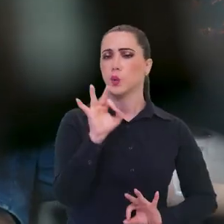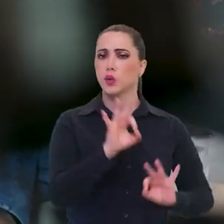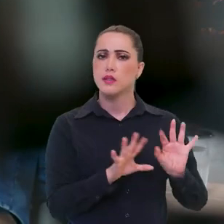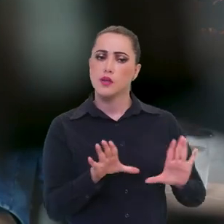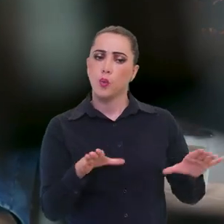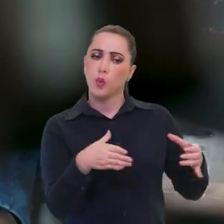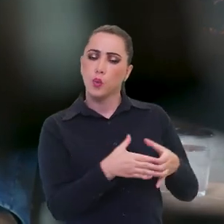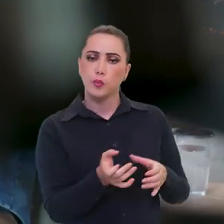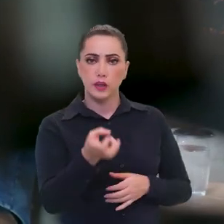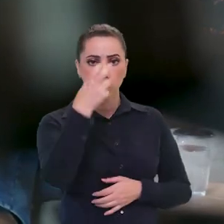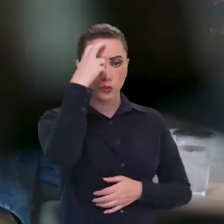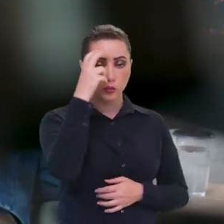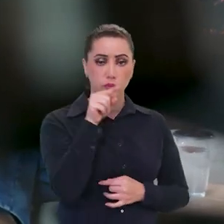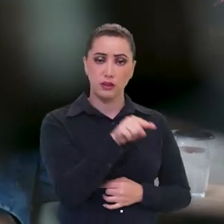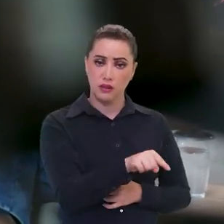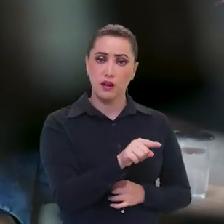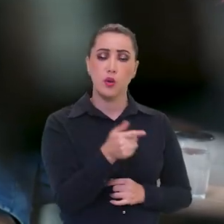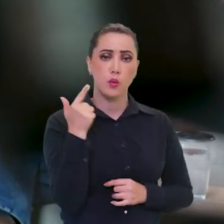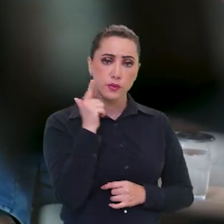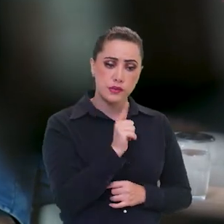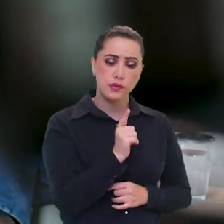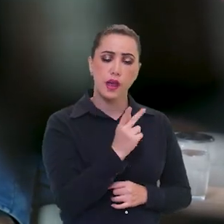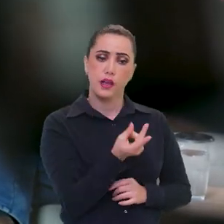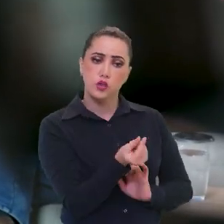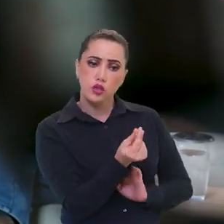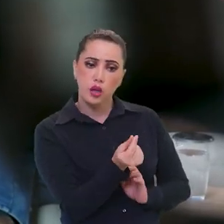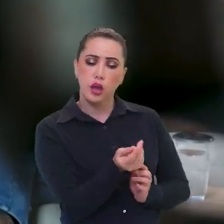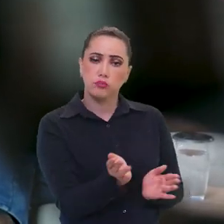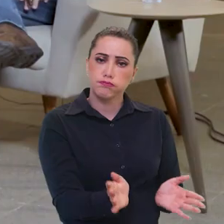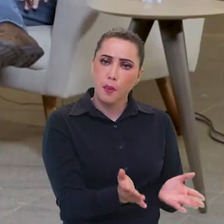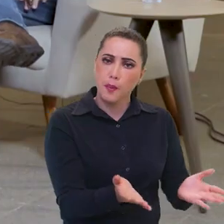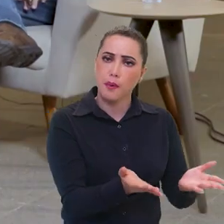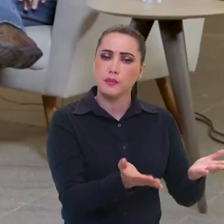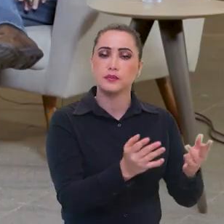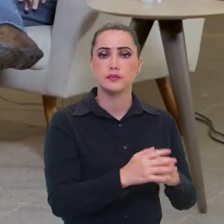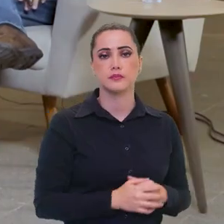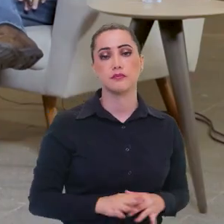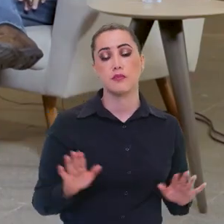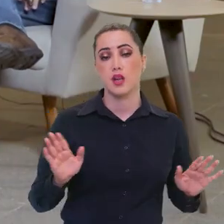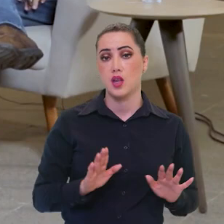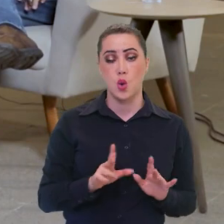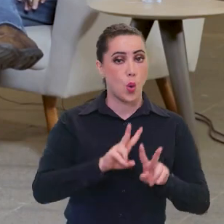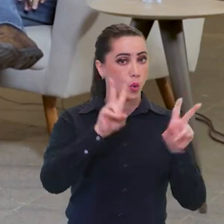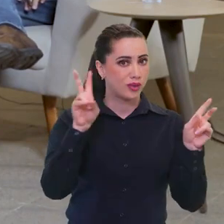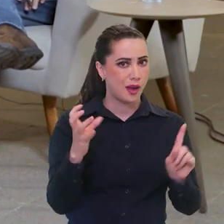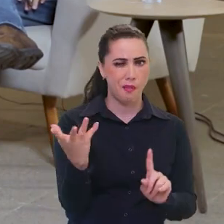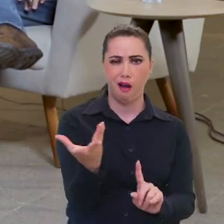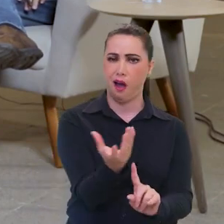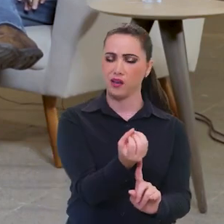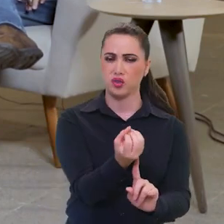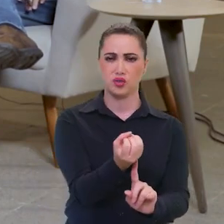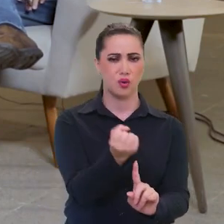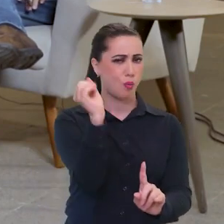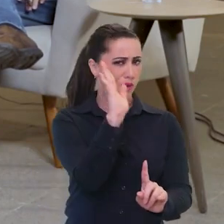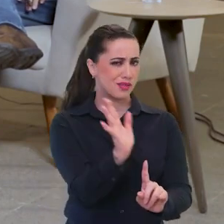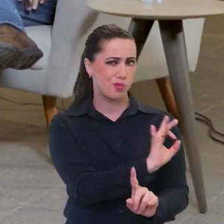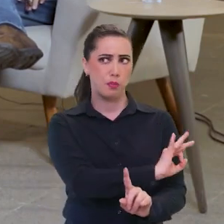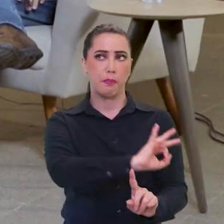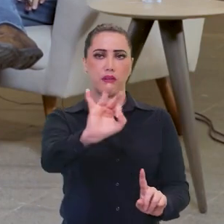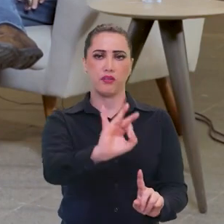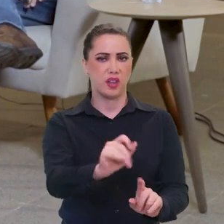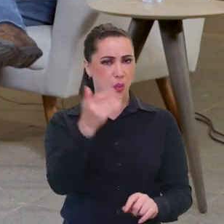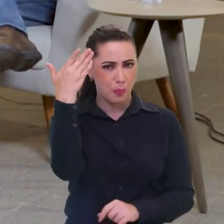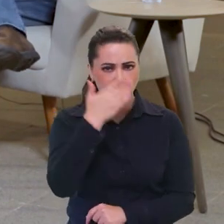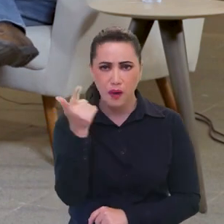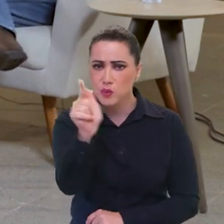organizar o setor, então, na questão do fazer artístico, o Brasil não tem que provar mais nada a ninguém. A qualidade do que a gente